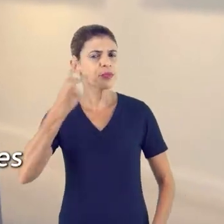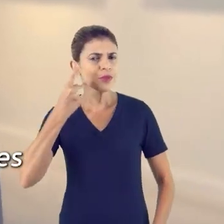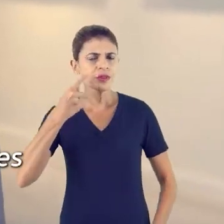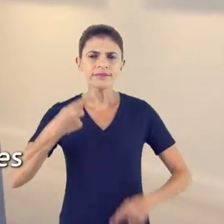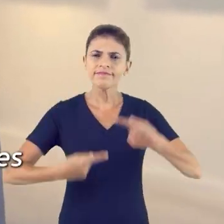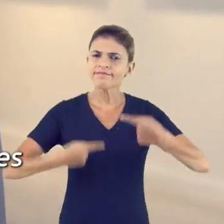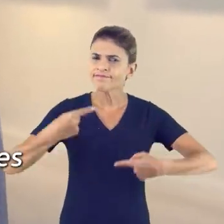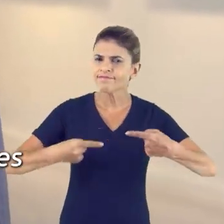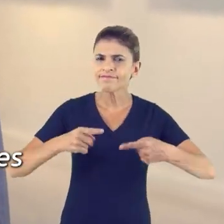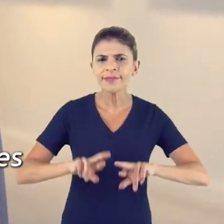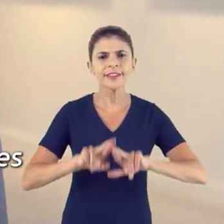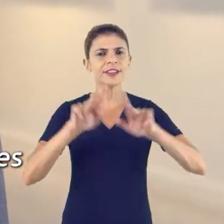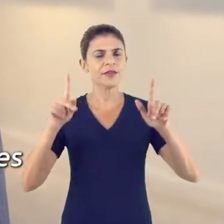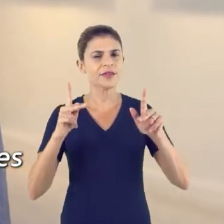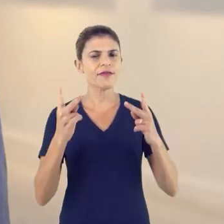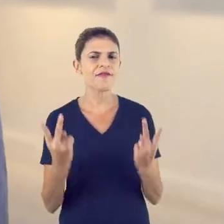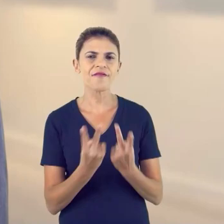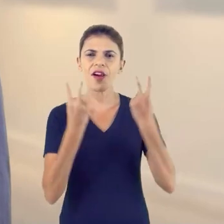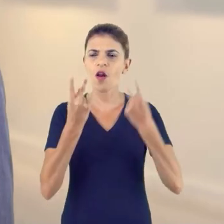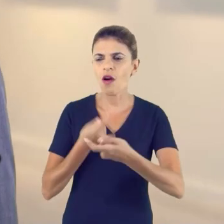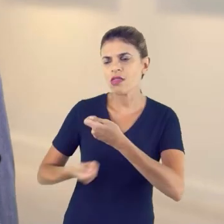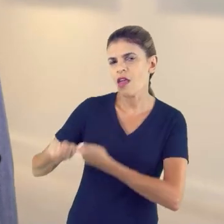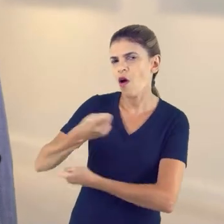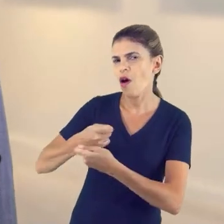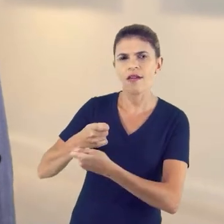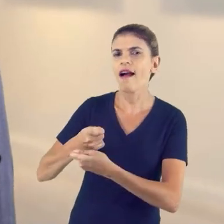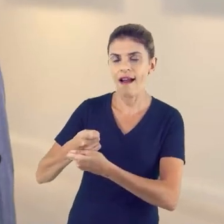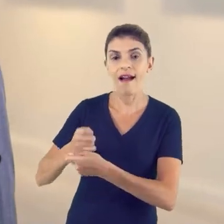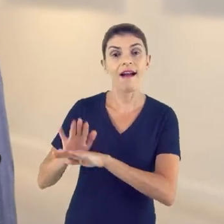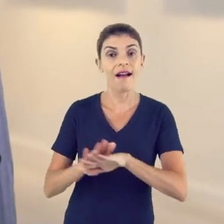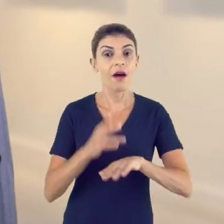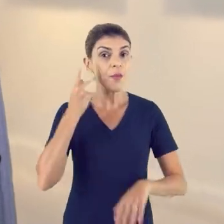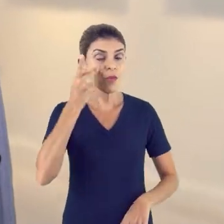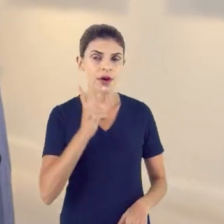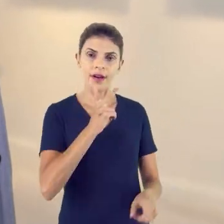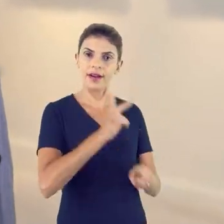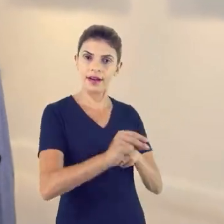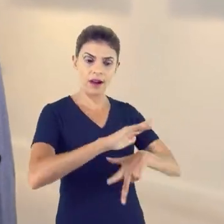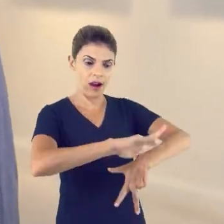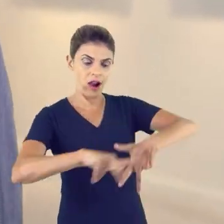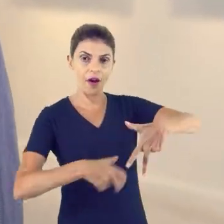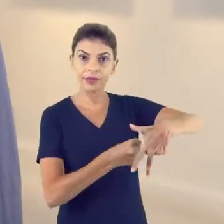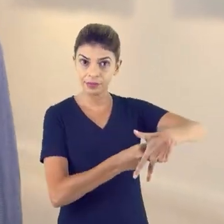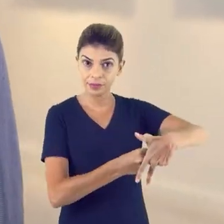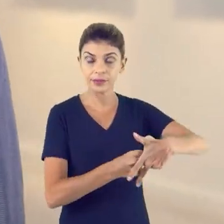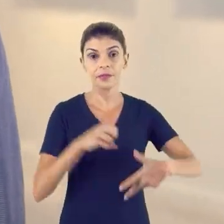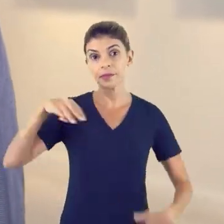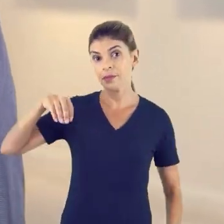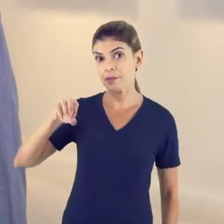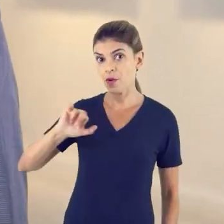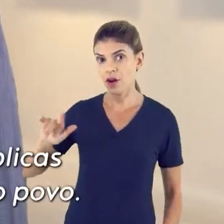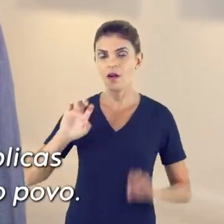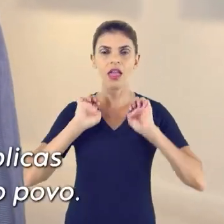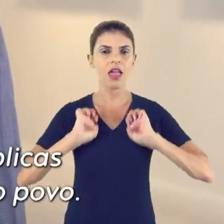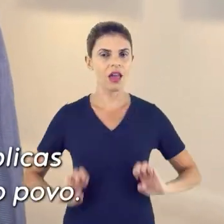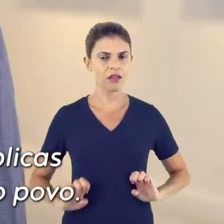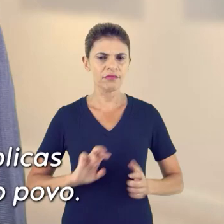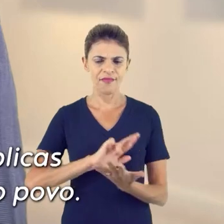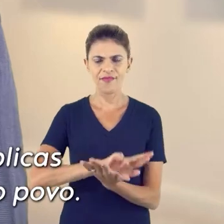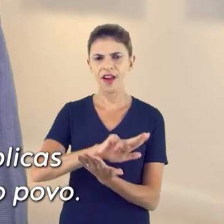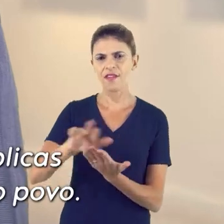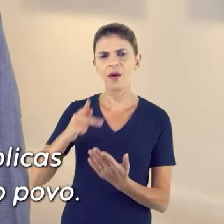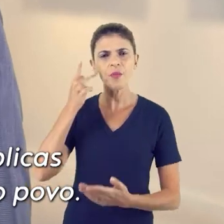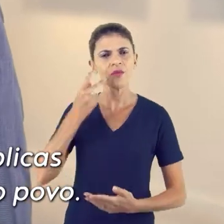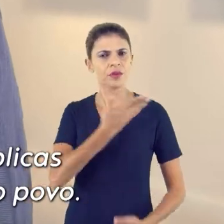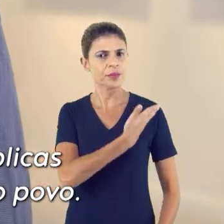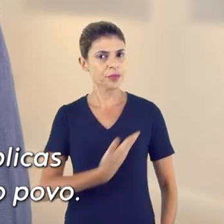Sigo meus princípios e valores e eles são inegociáveis. Fazemos política com foco no combate à corrupção, com moral e ética. Realizamos várias